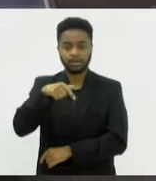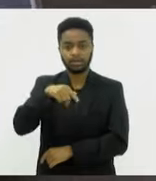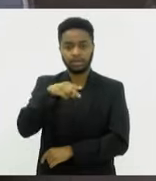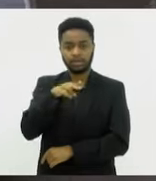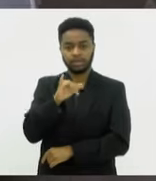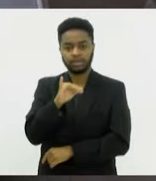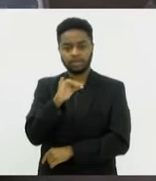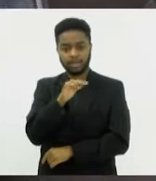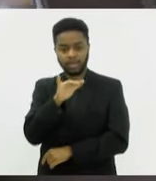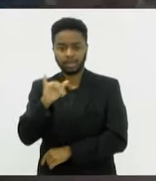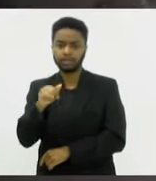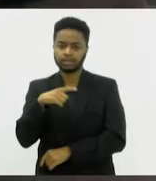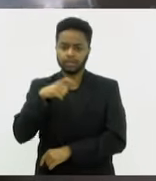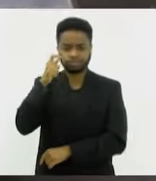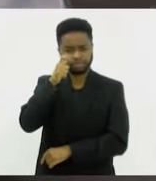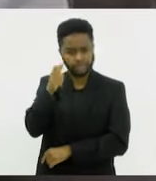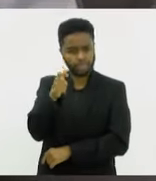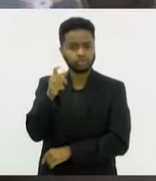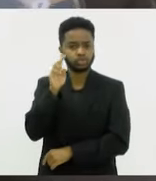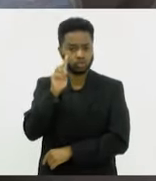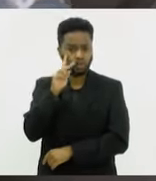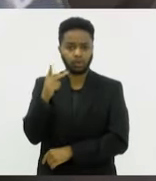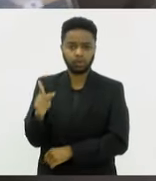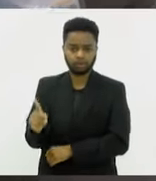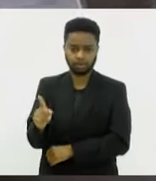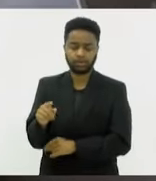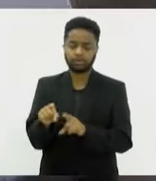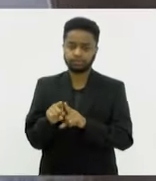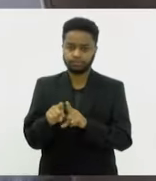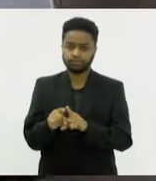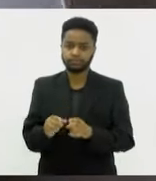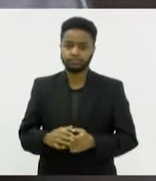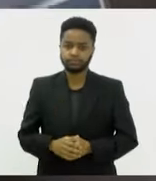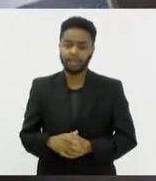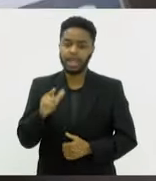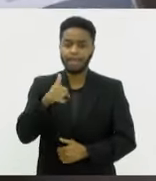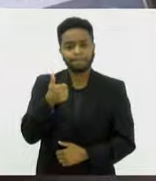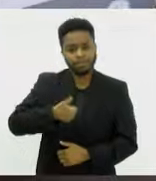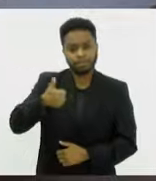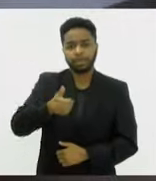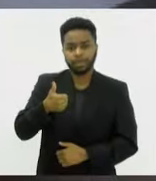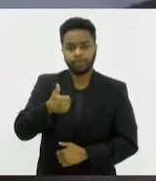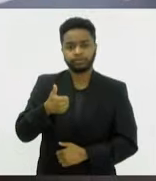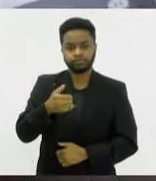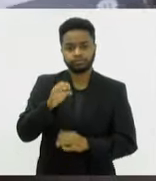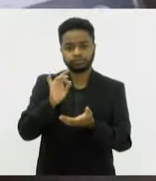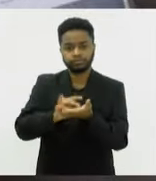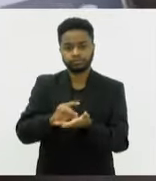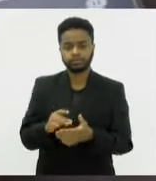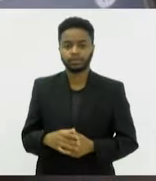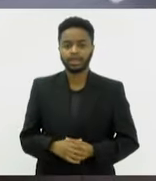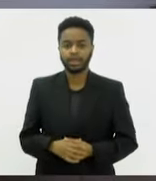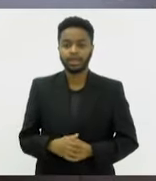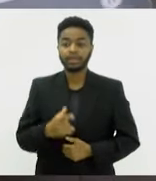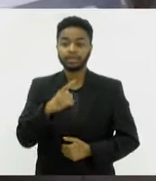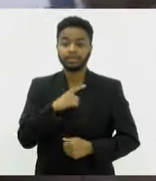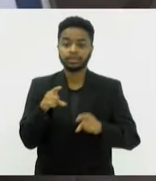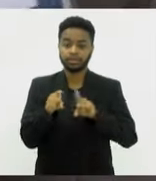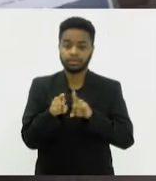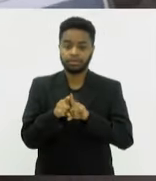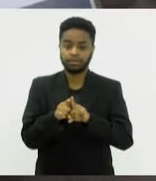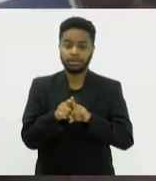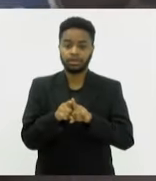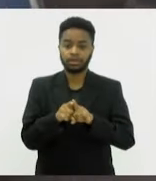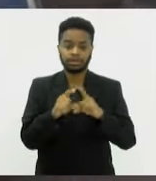heroína, muito interessante conhecermos a história da Maria Quitéria e que é a nossa pioneira, né? E aqui nós temos uma